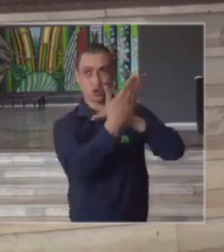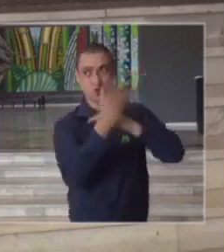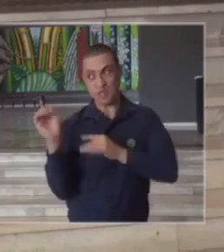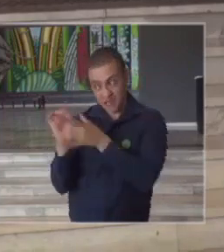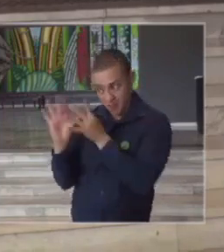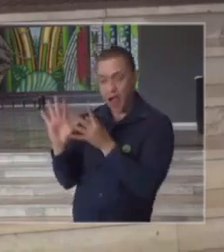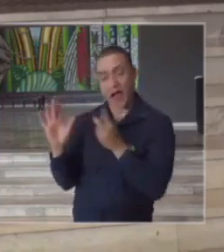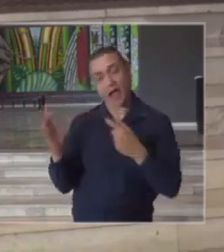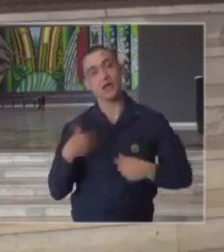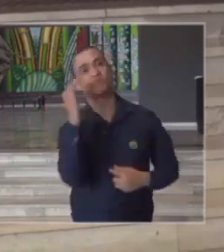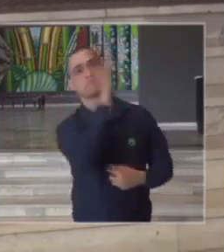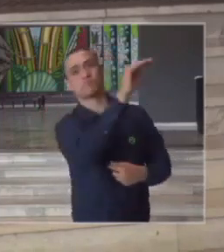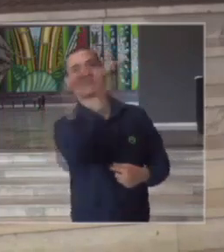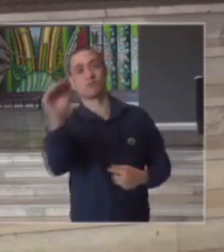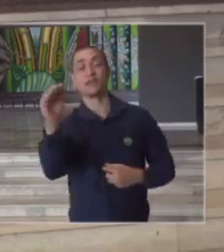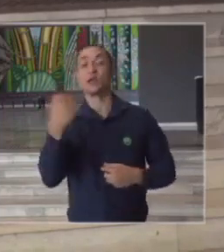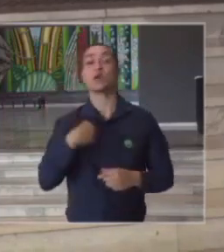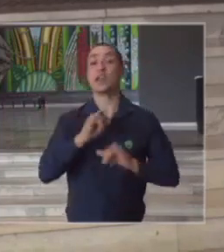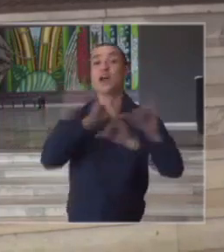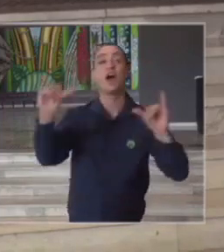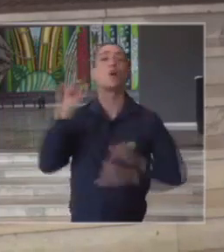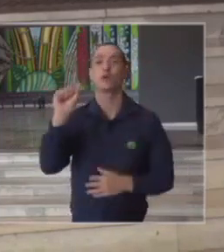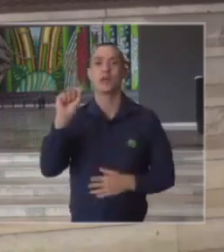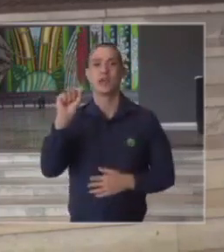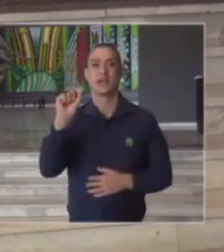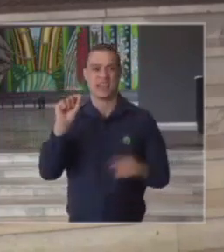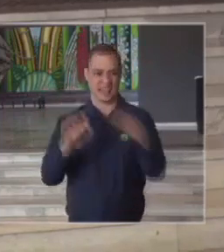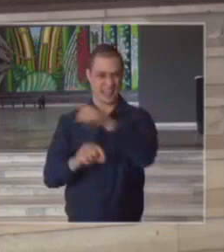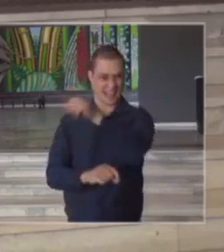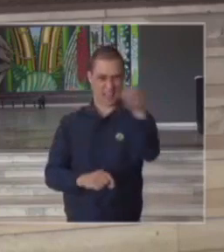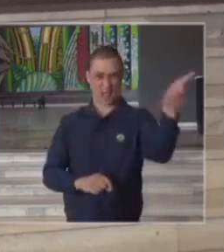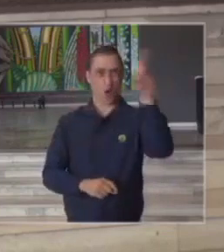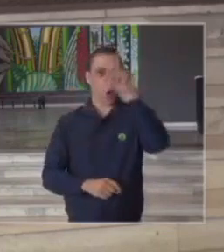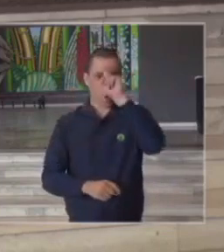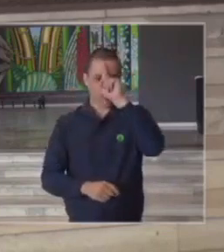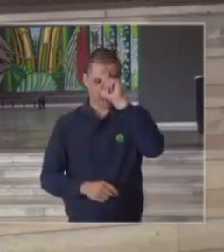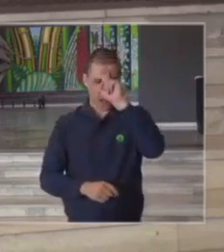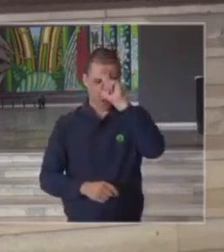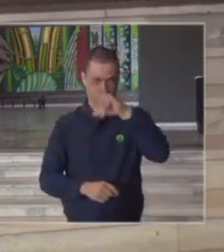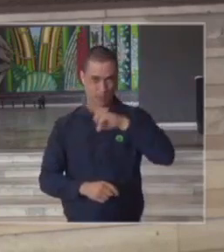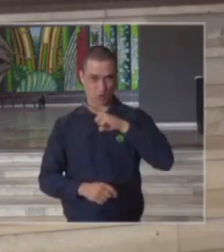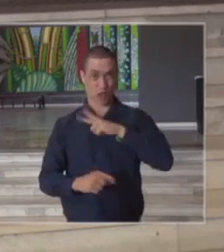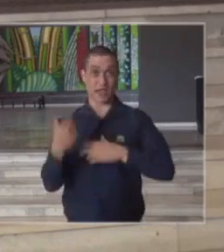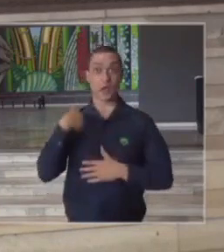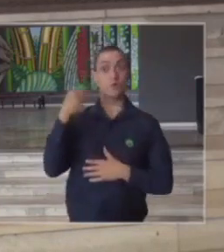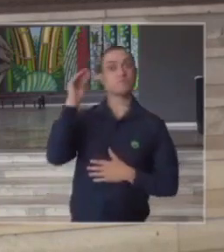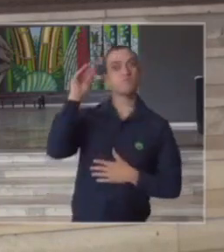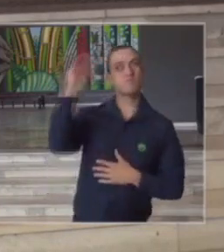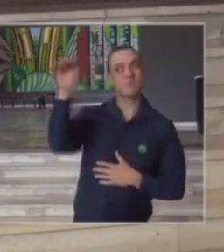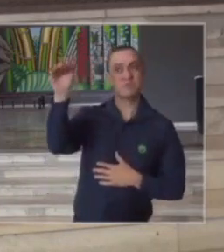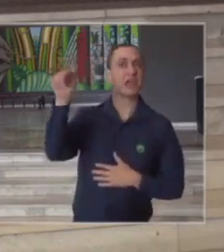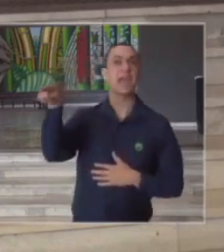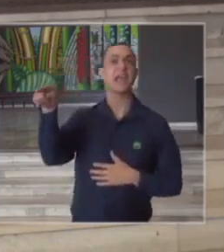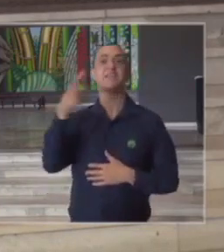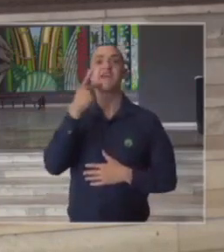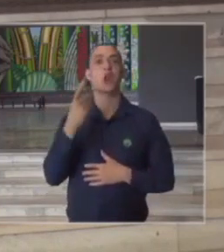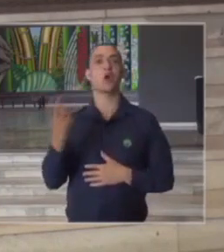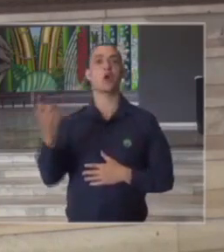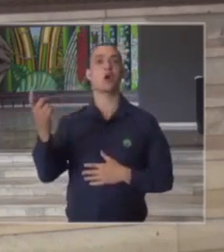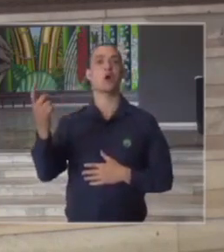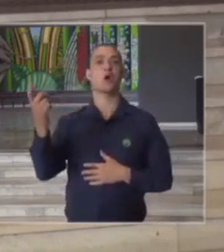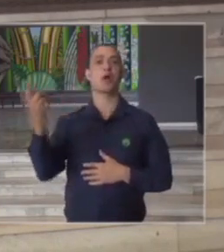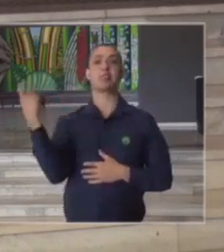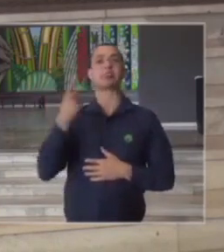e eu gostaria de deixar registrado que nenhum dos hospitais que foi procurado em nenhum momento disse